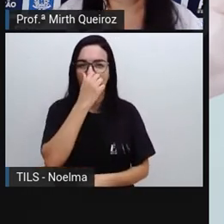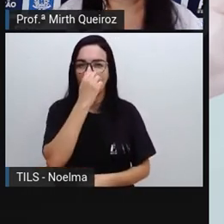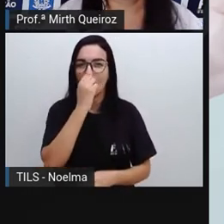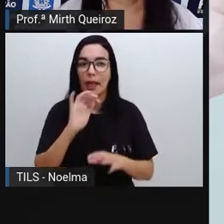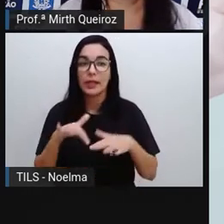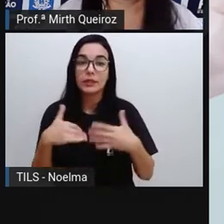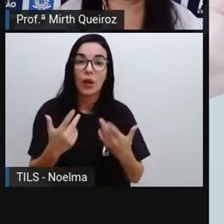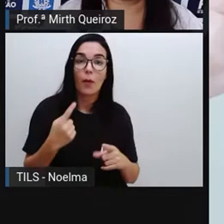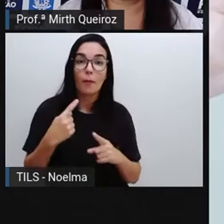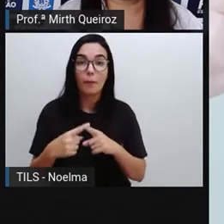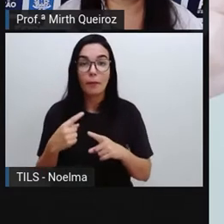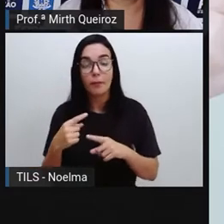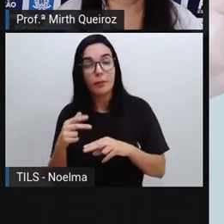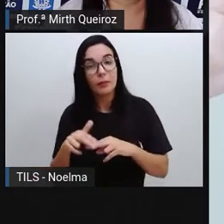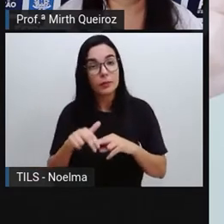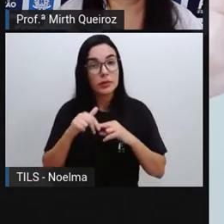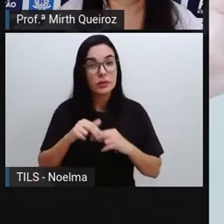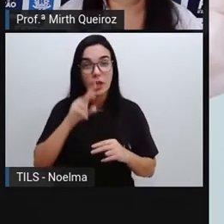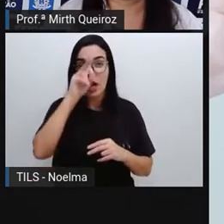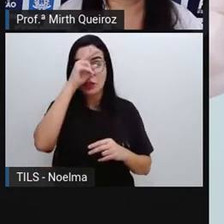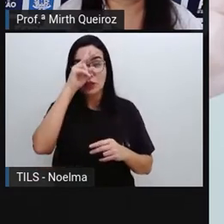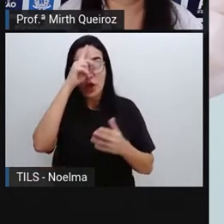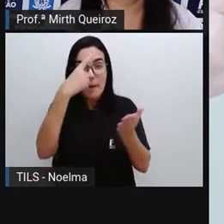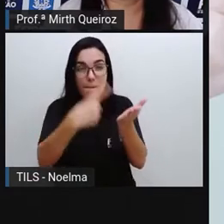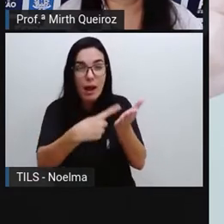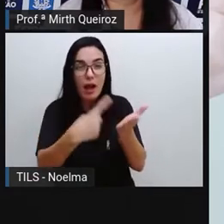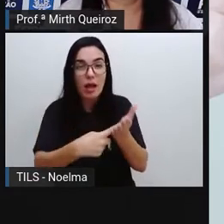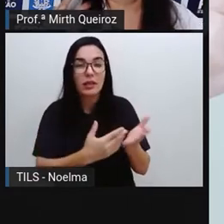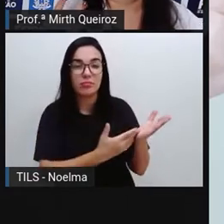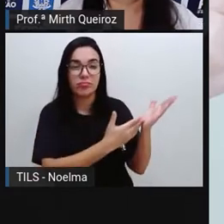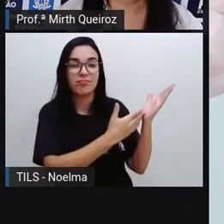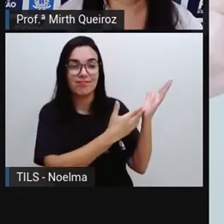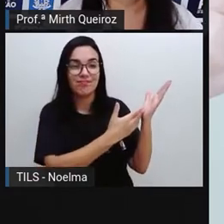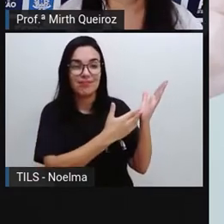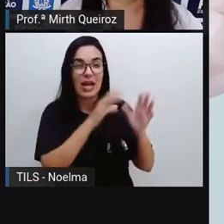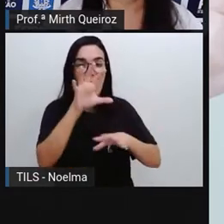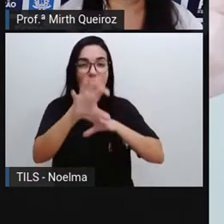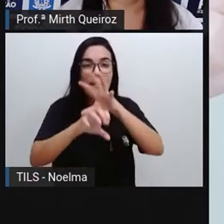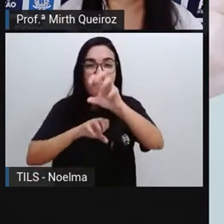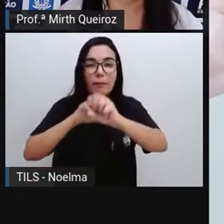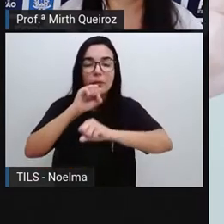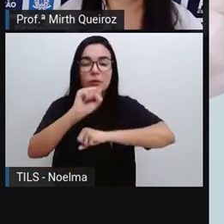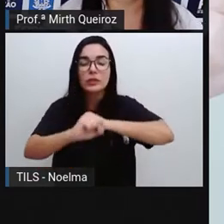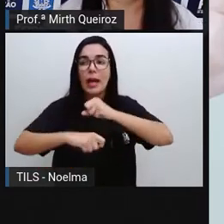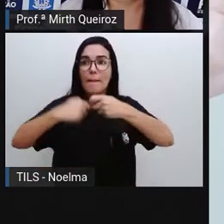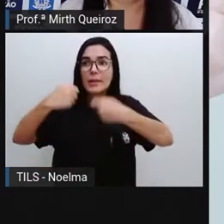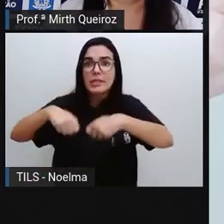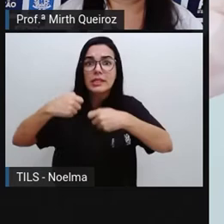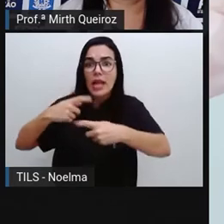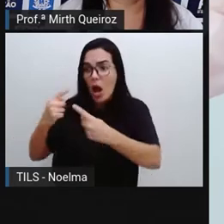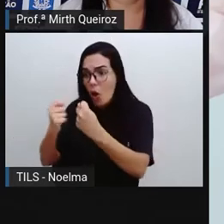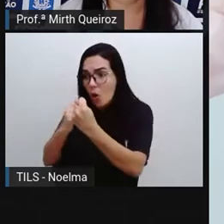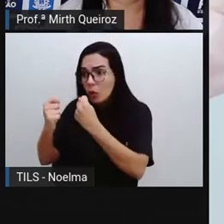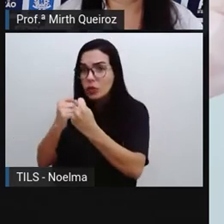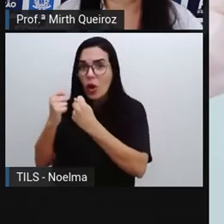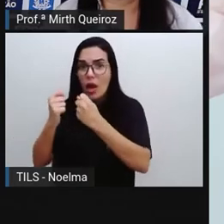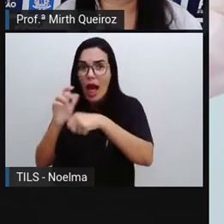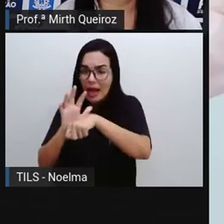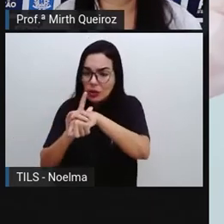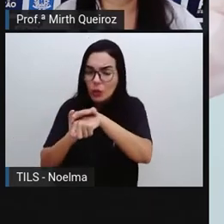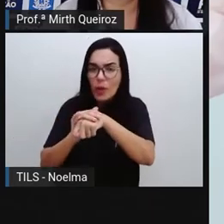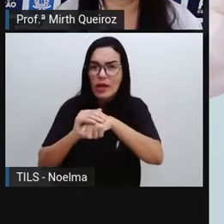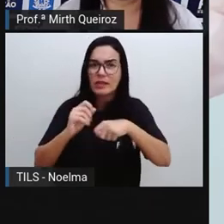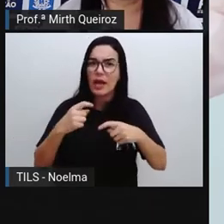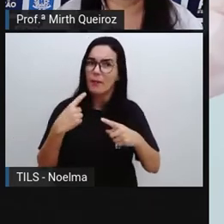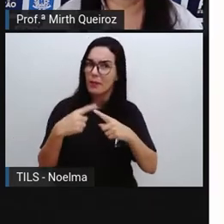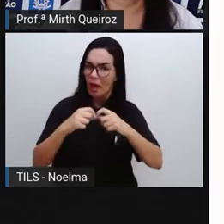a história da imunização, ela vai ser marcada justamente pela busca de tentar controlar esse tipo de doença, que seria